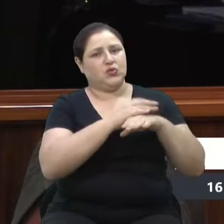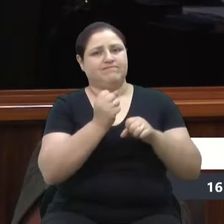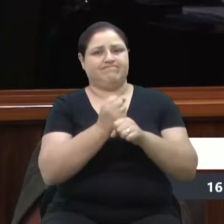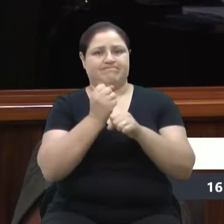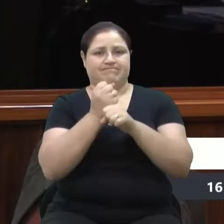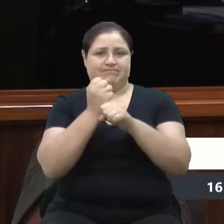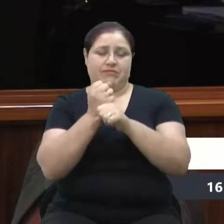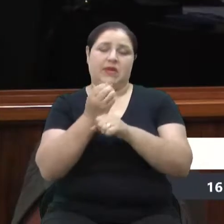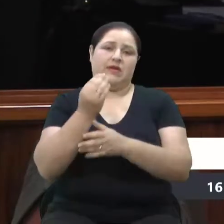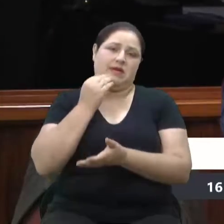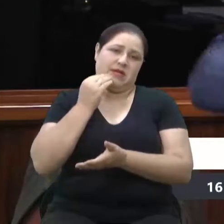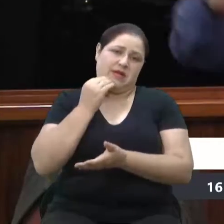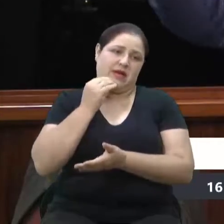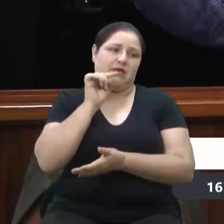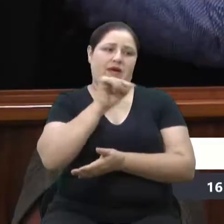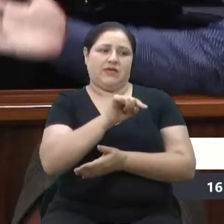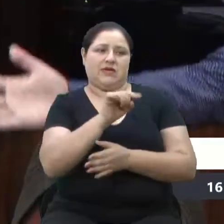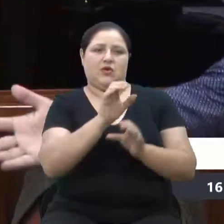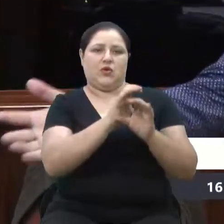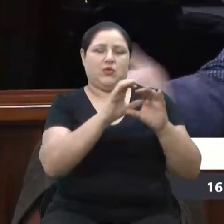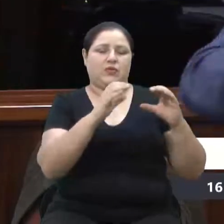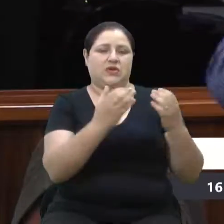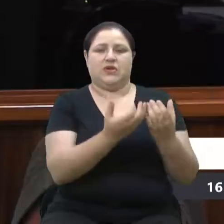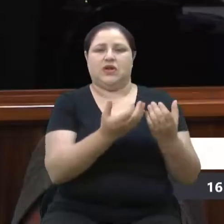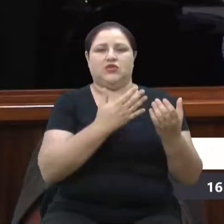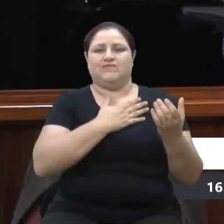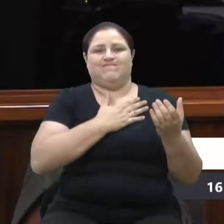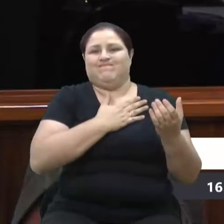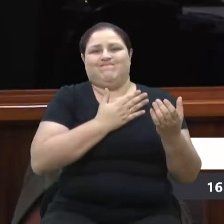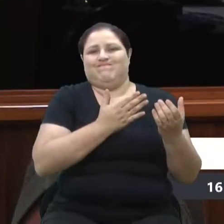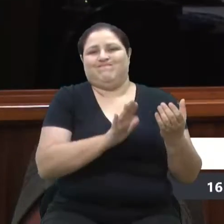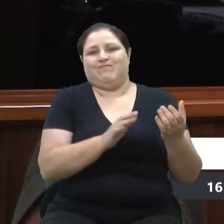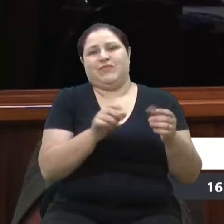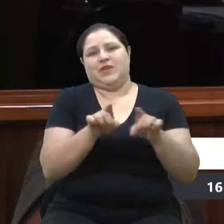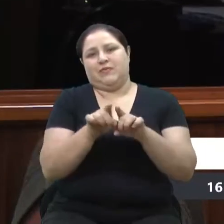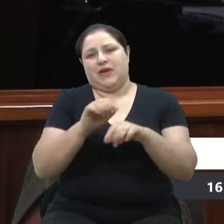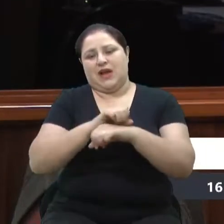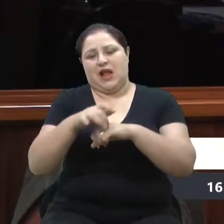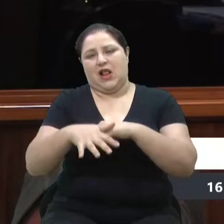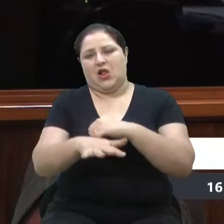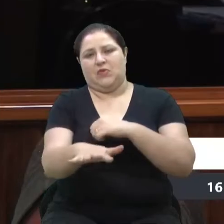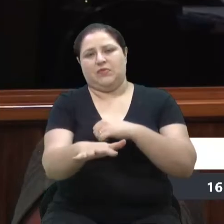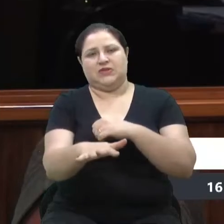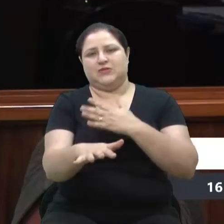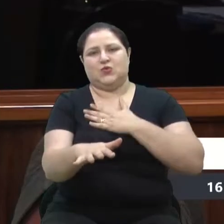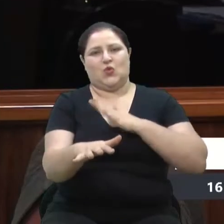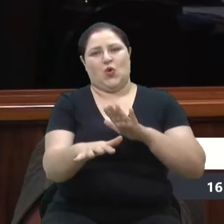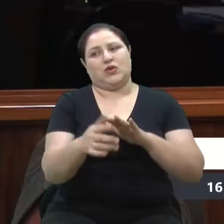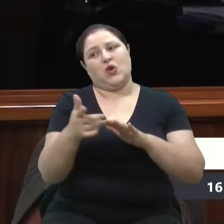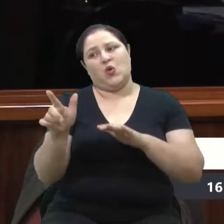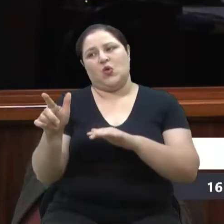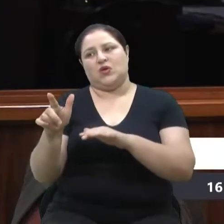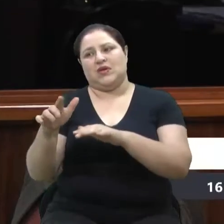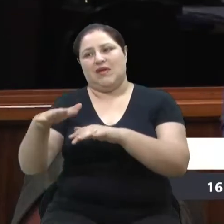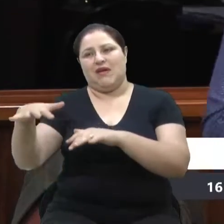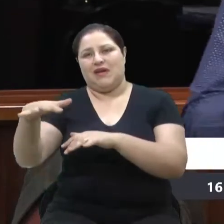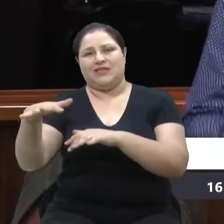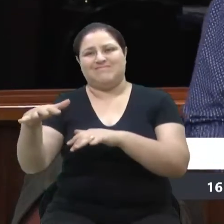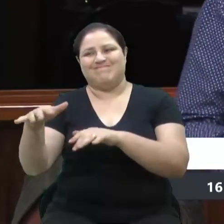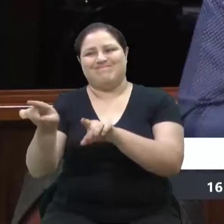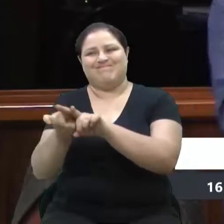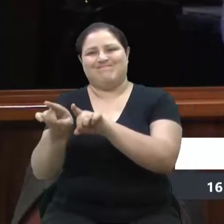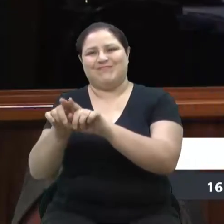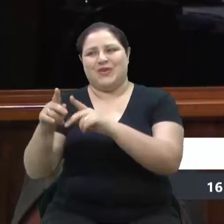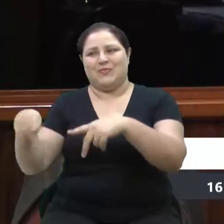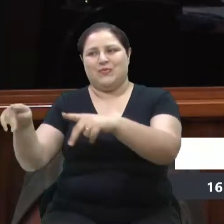descontentaria aquela comunidade, como descontentou Galópolis, ou descontentaria outra. Mas poderia ser com diálogo, ou